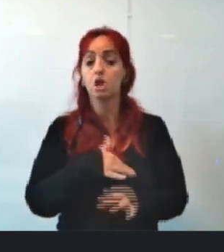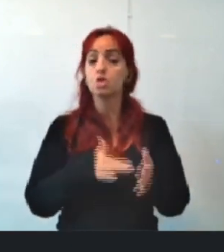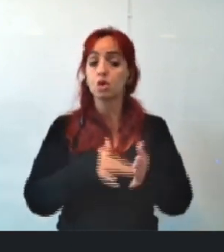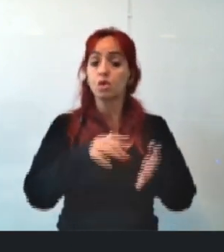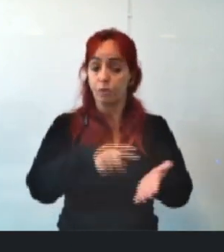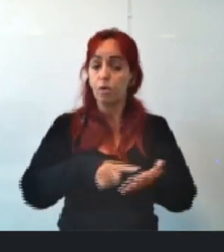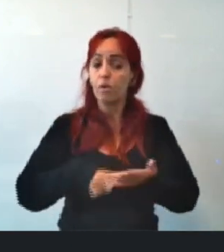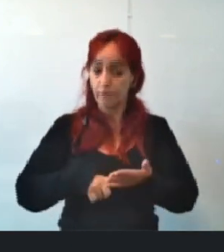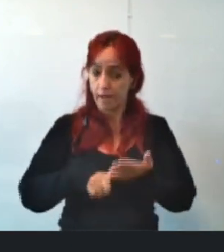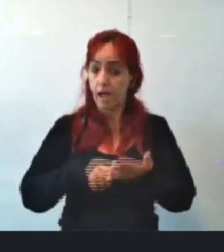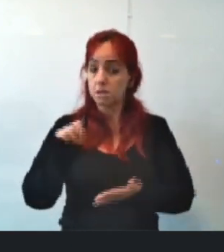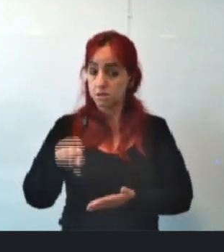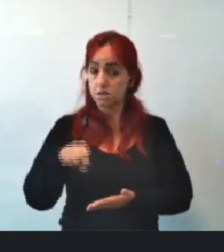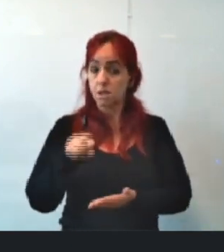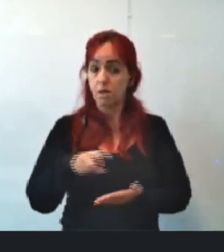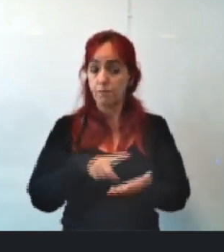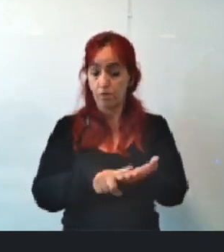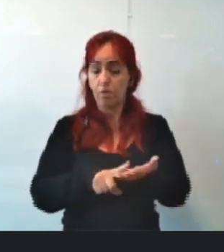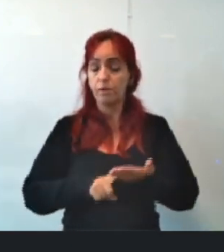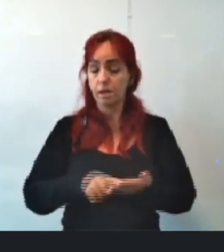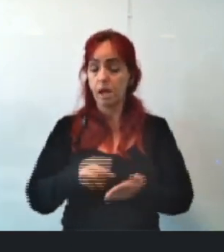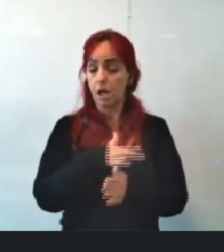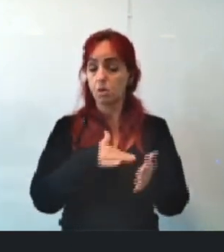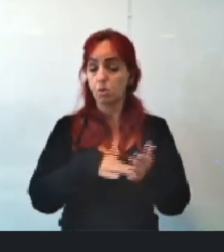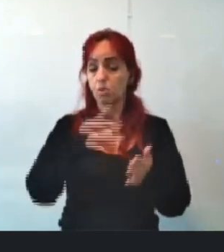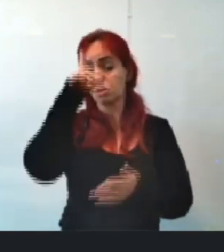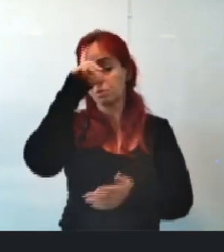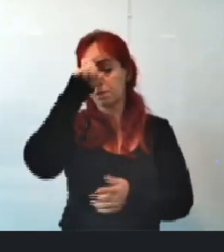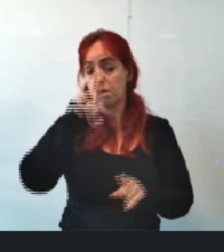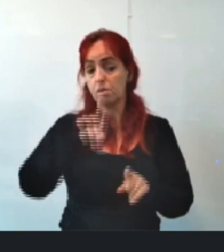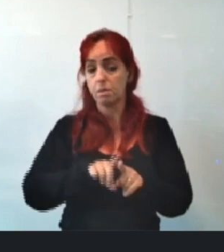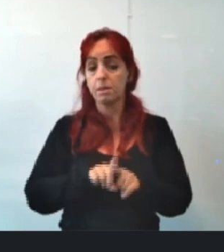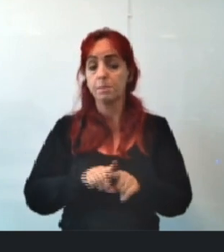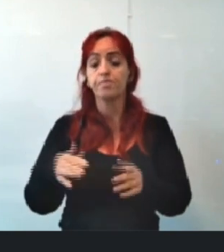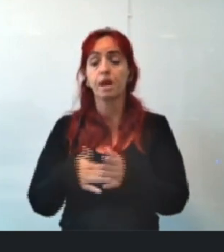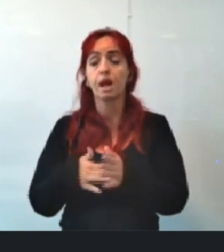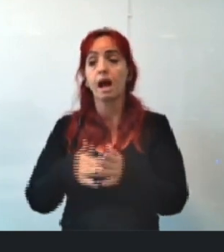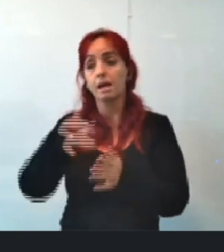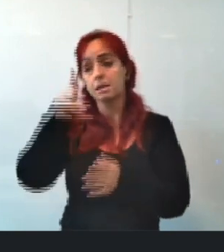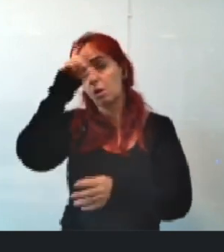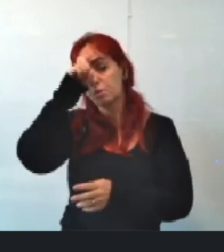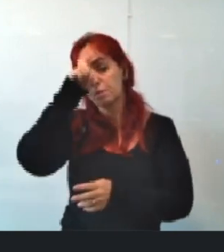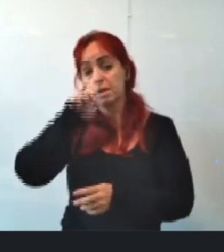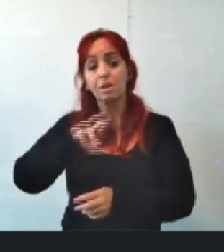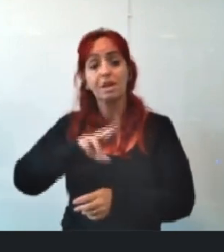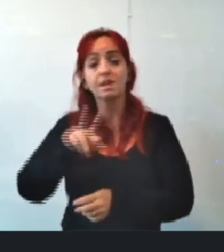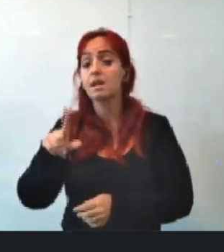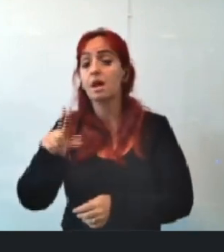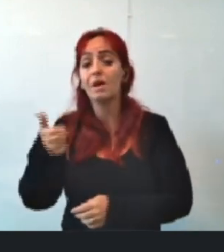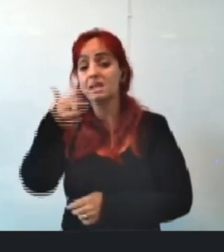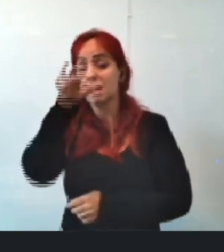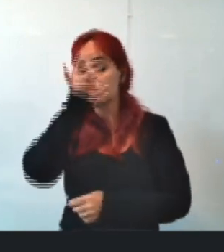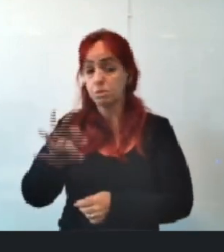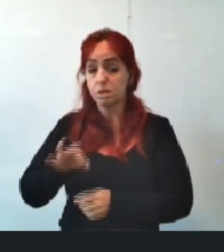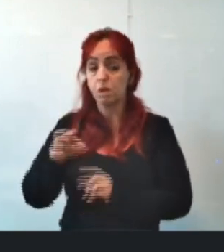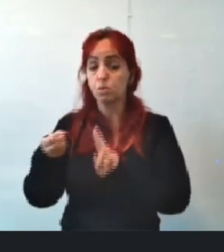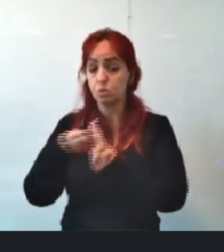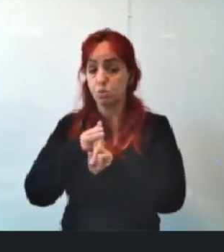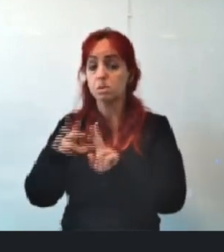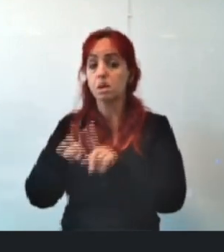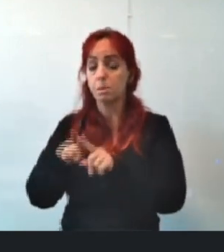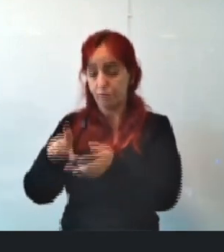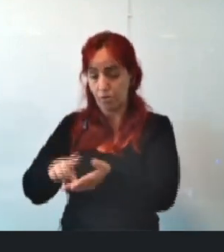vereador. Hospital das Clínicas, né? Até os hospitais que não são 100% SUS também foram convidados,